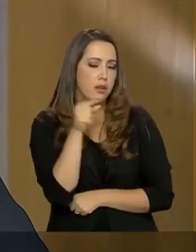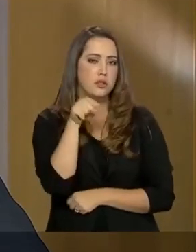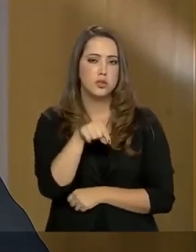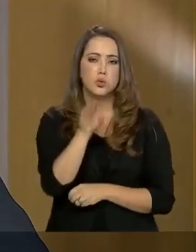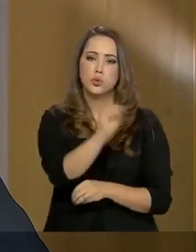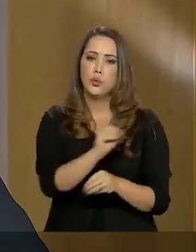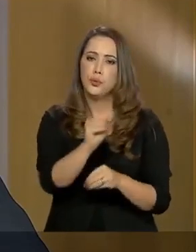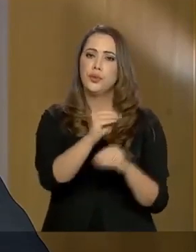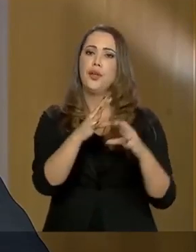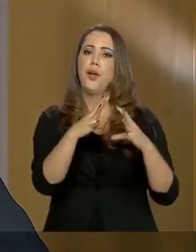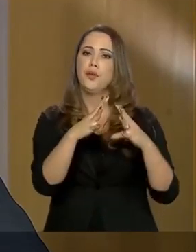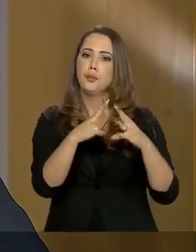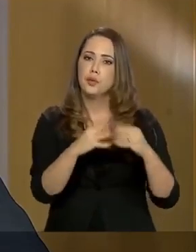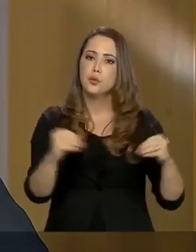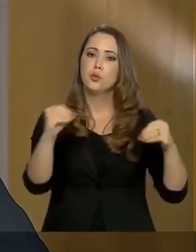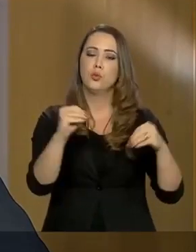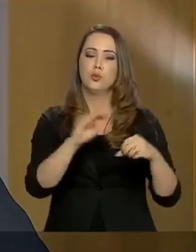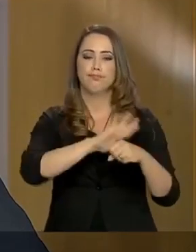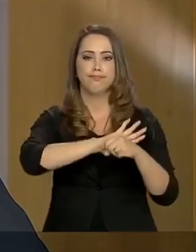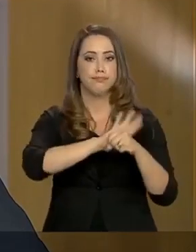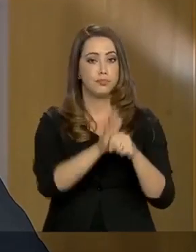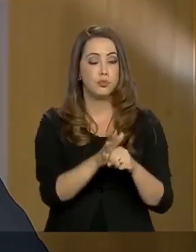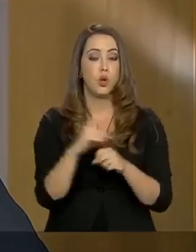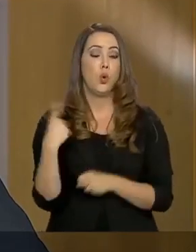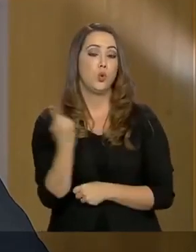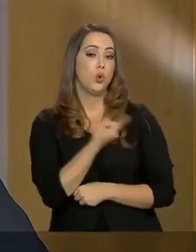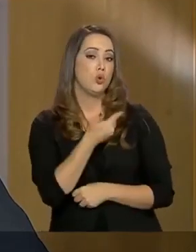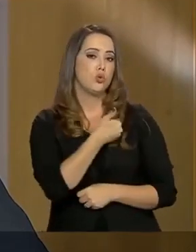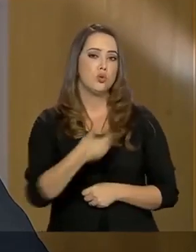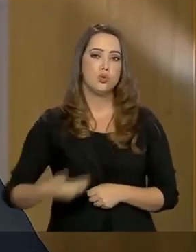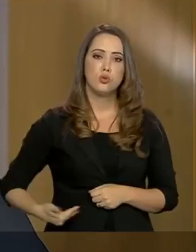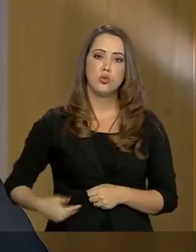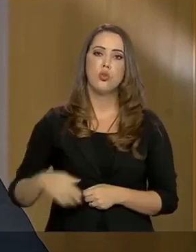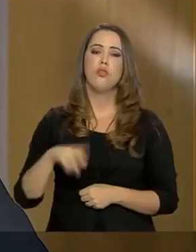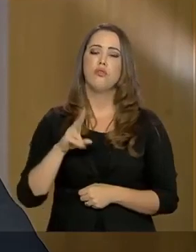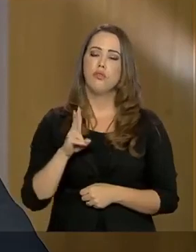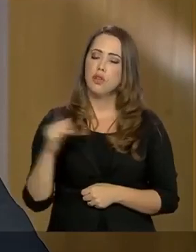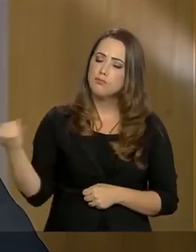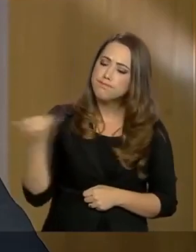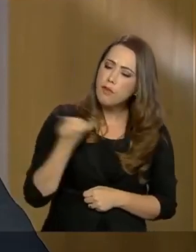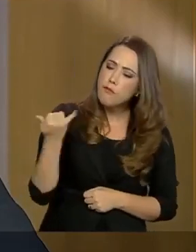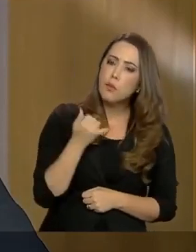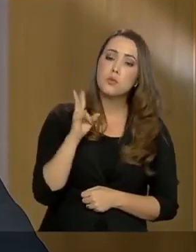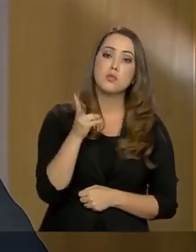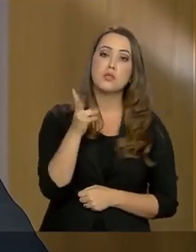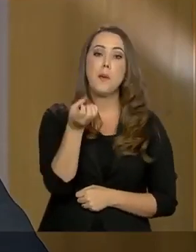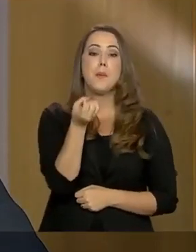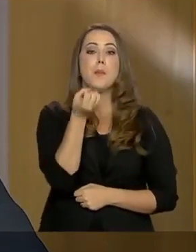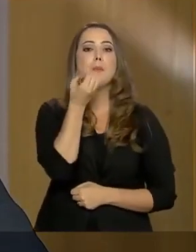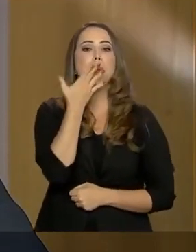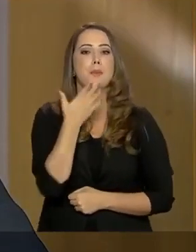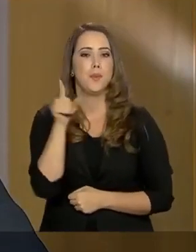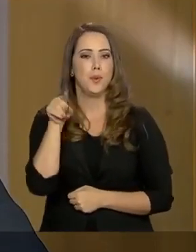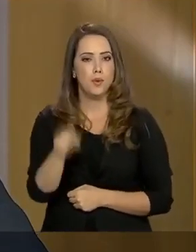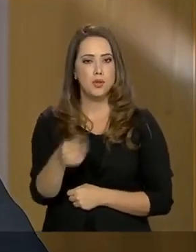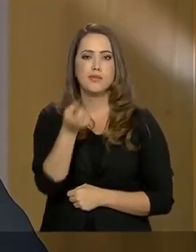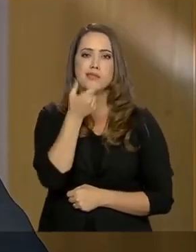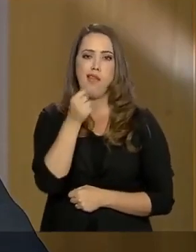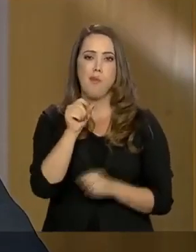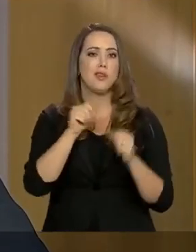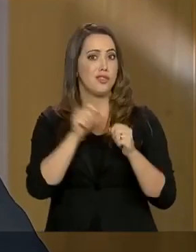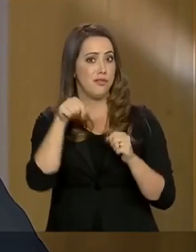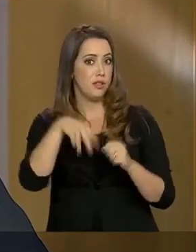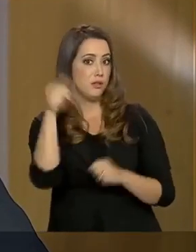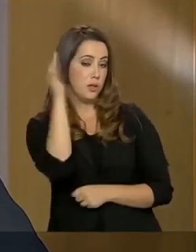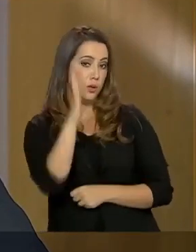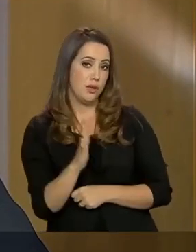no tratamento do Covid-19. Nosso governo tem recebido notícias positivas sobre esse remédio fabricado no